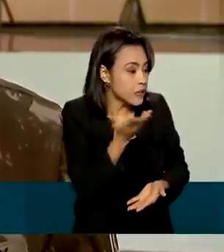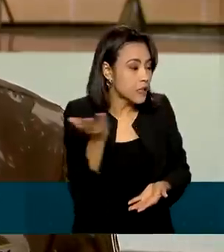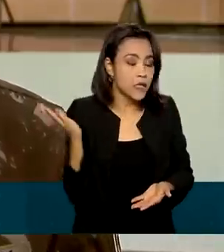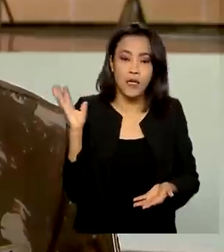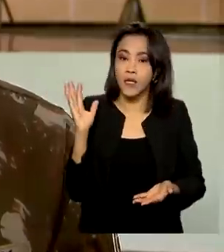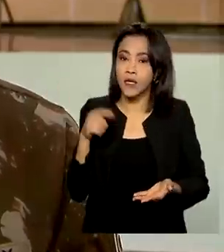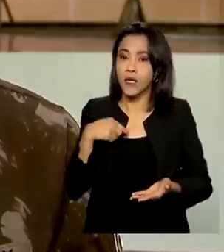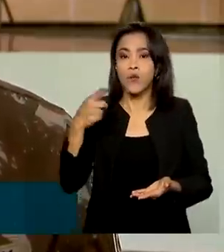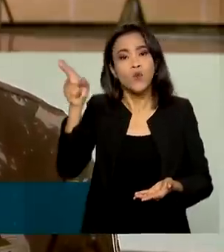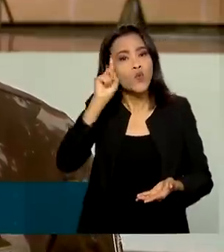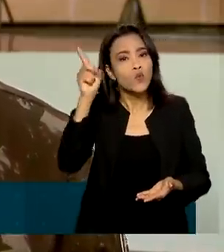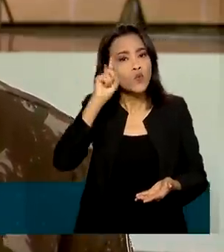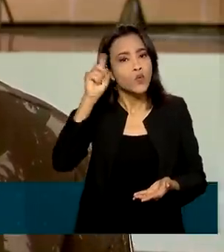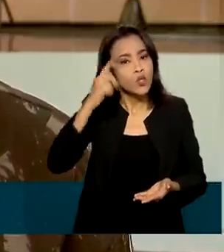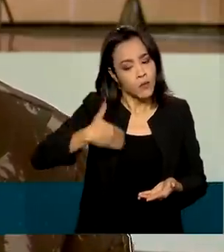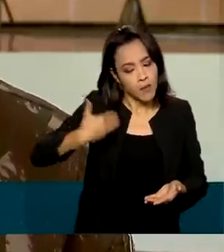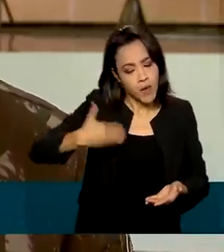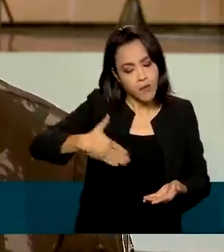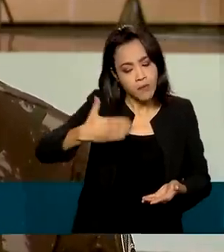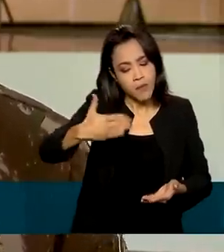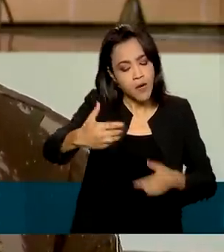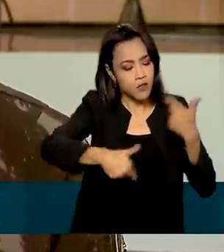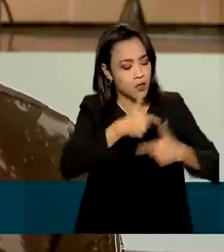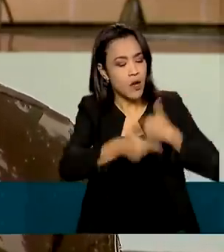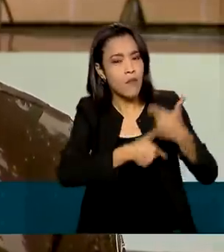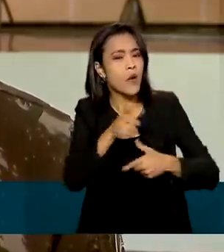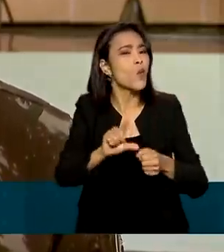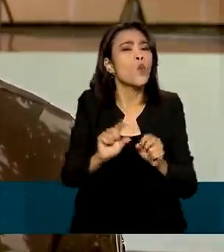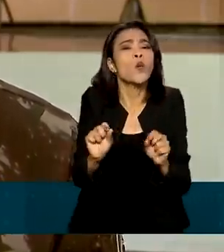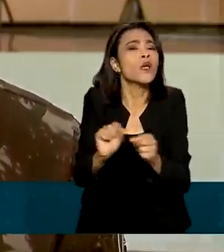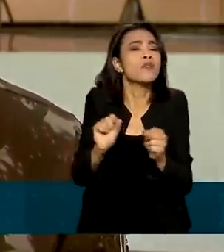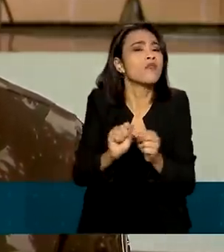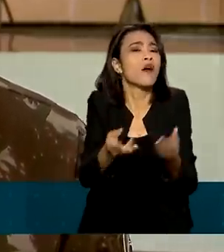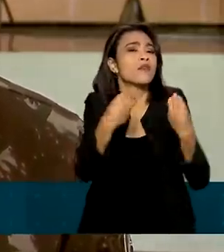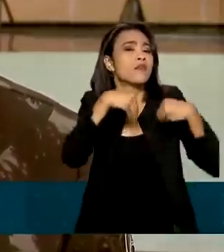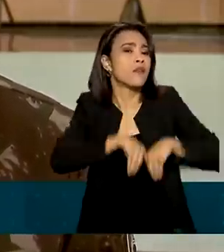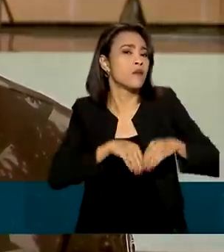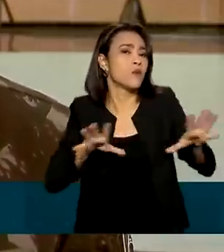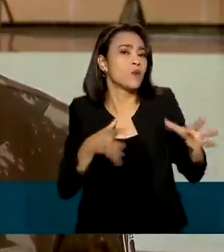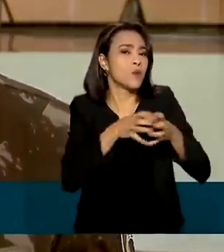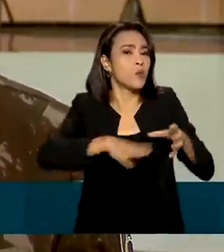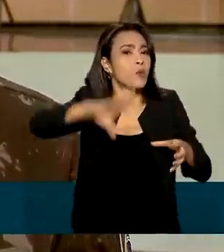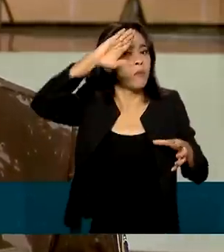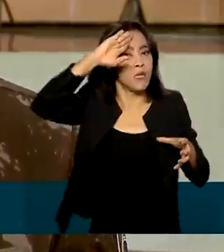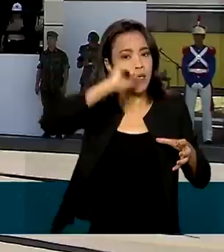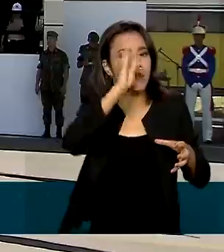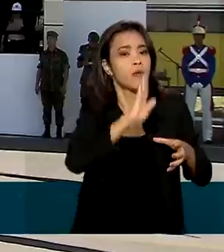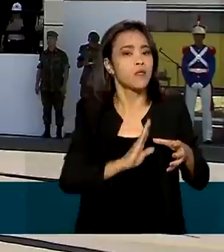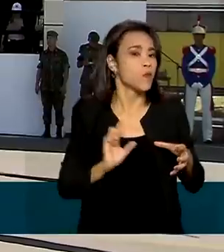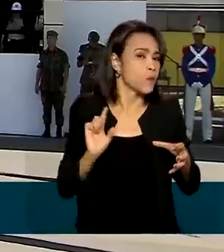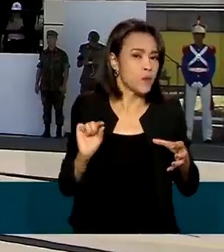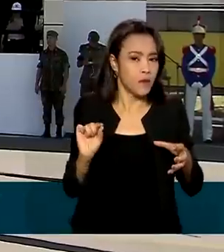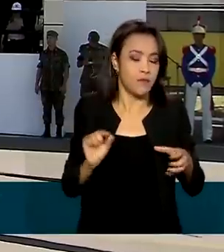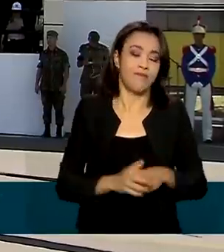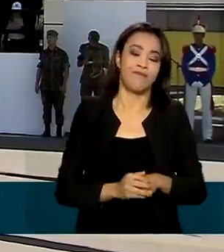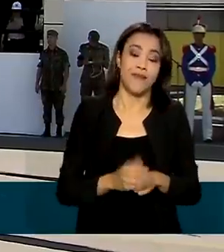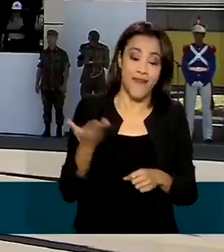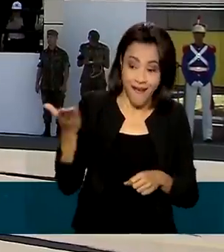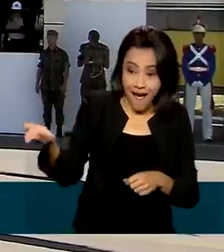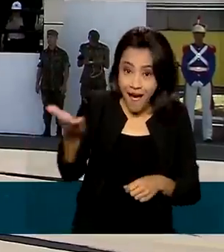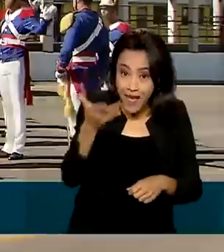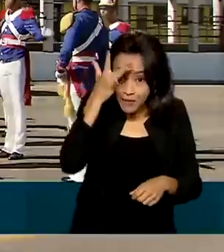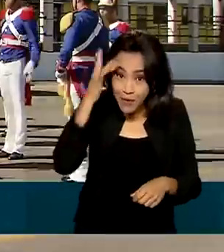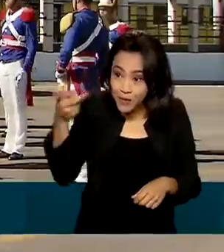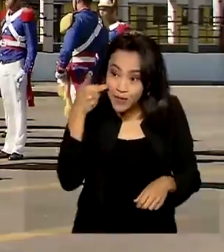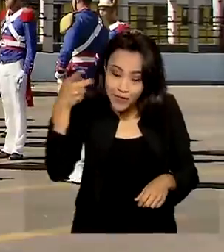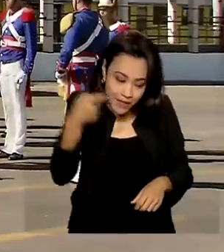se conheça a nossa rotina, o que realmente se faz dentro das organizações militares do Exército Brasileiro. Os visitantes assistiram